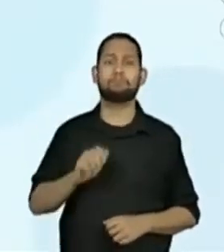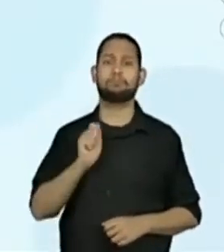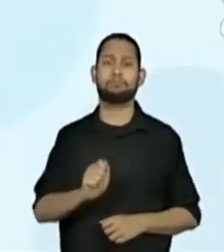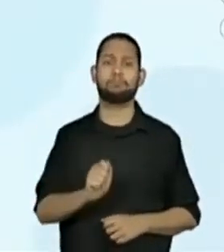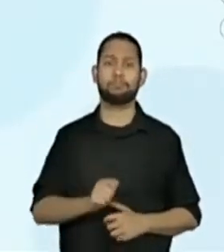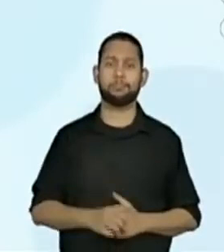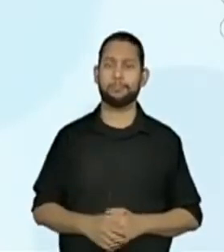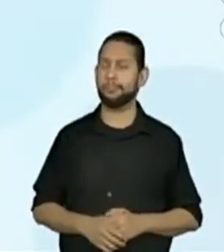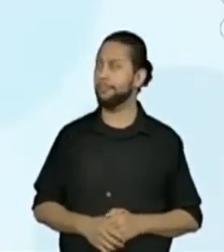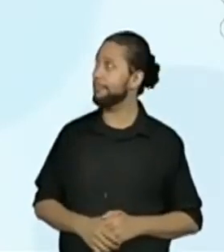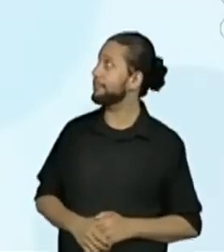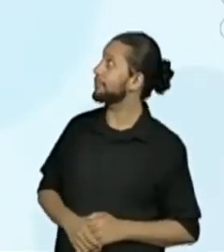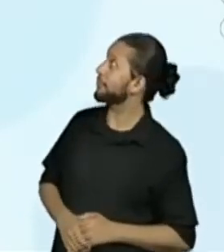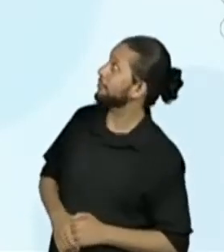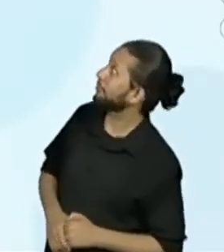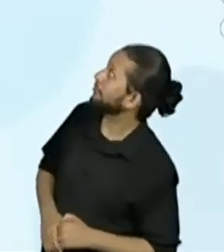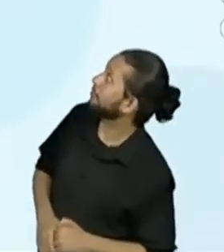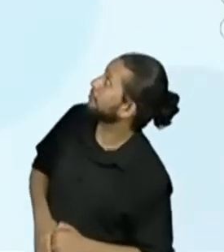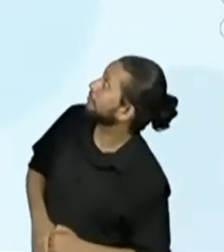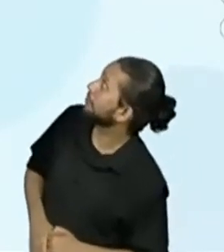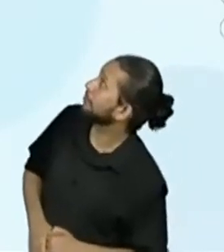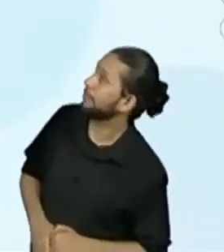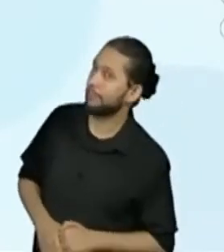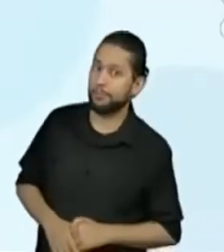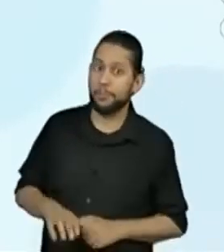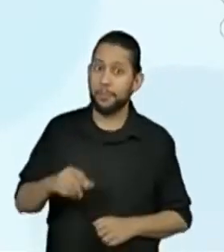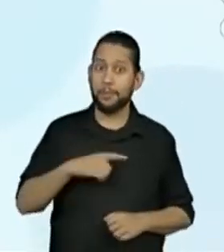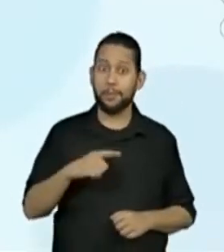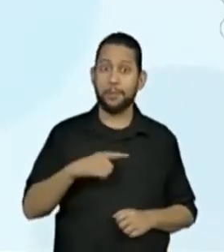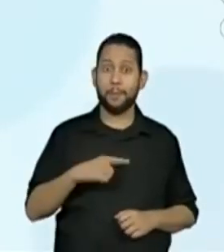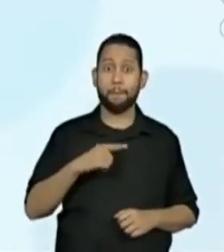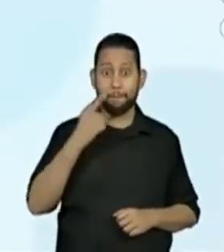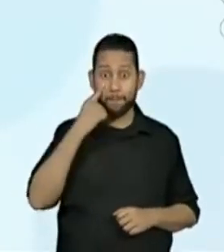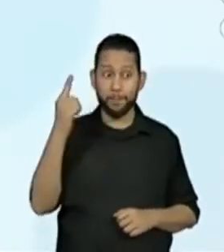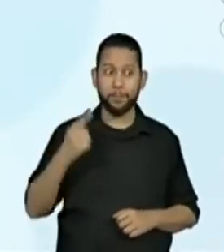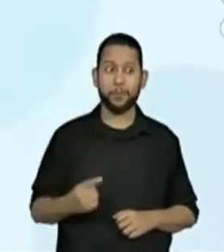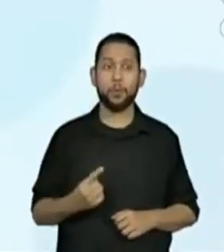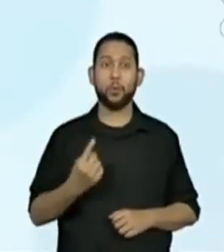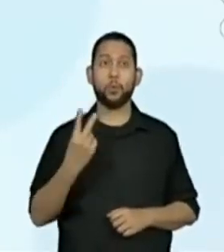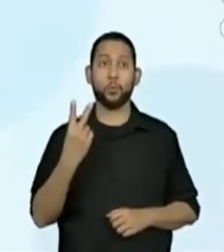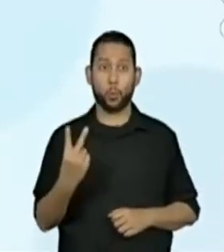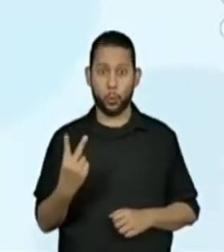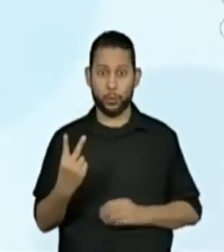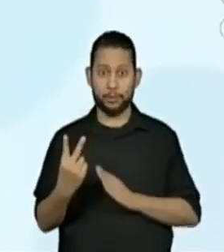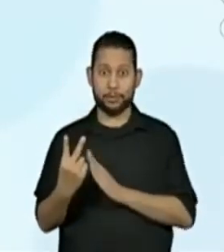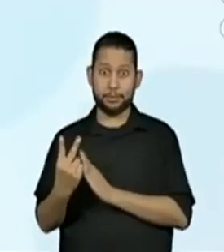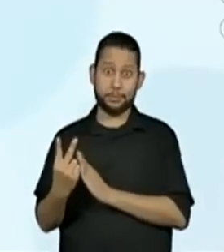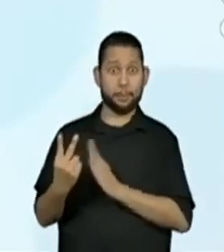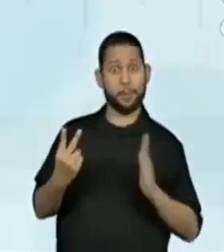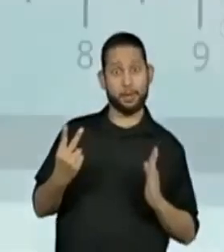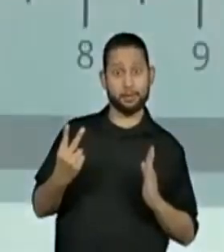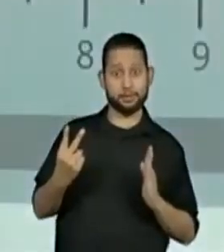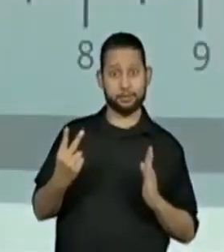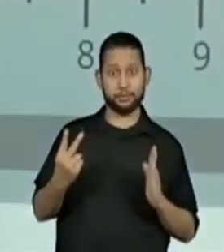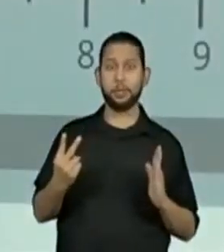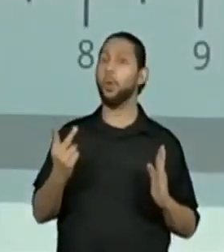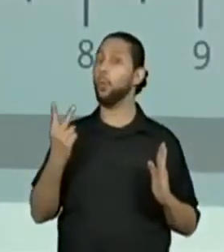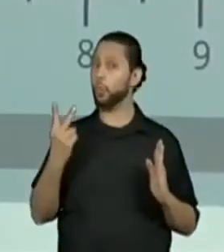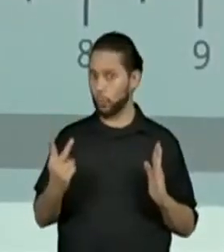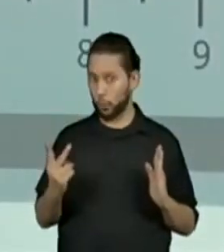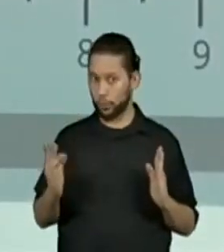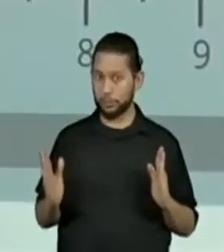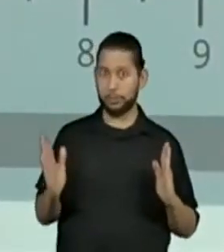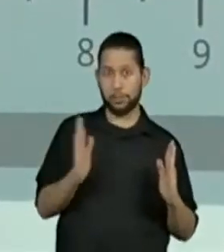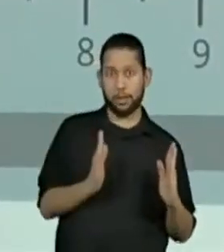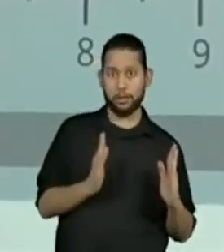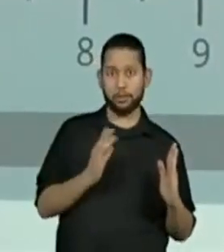Então, tenho, passando do 2, não é? Então, eu vou colocar o 2 com certeza. Então, eu vou